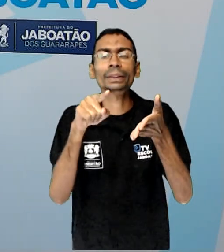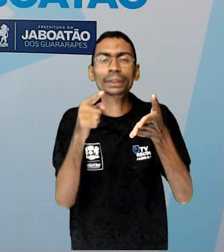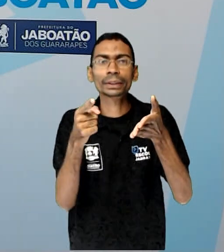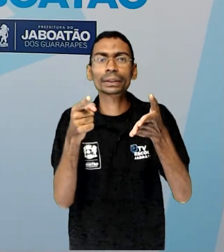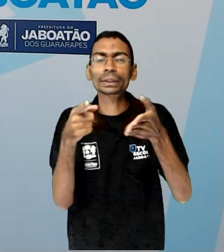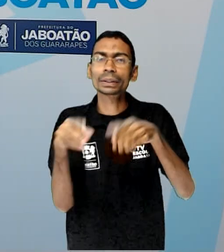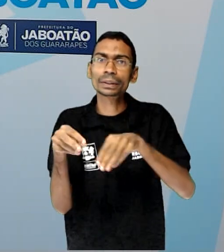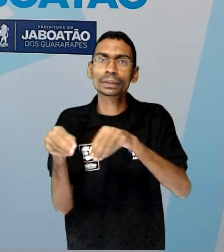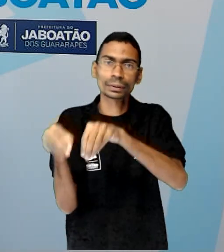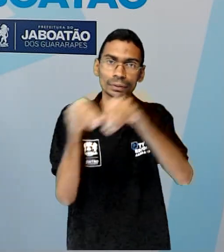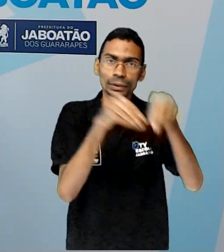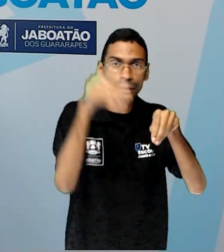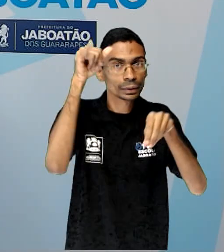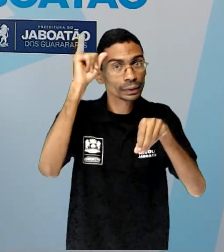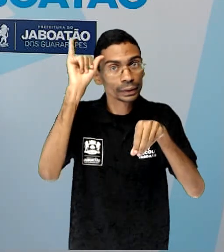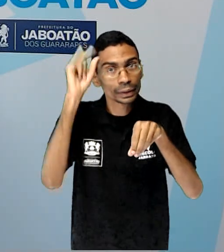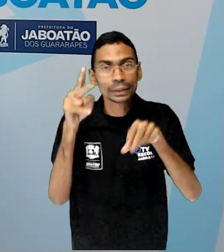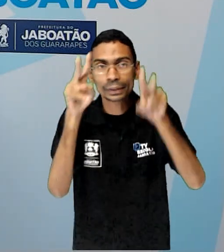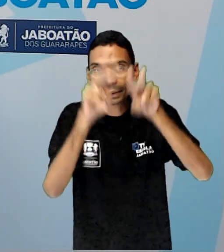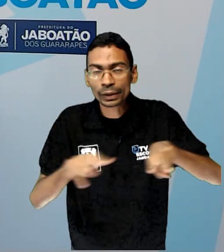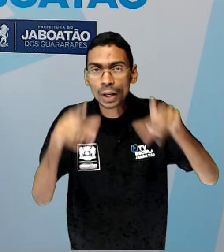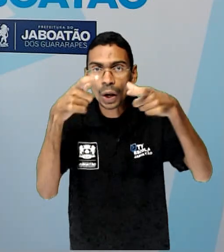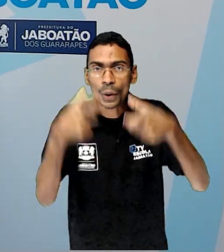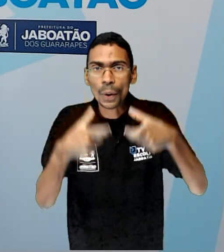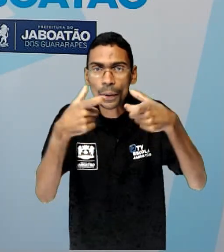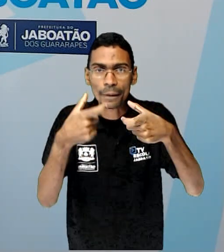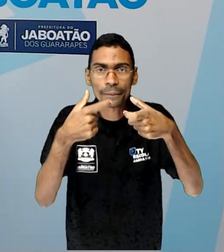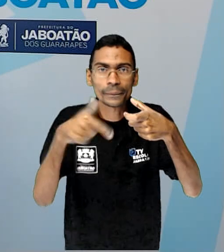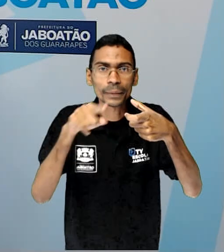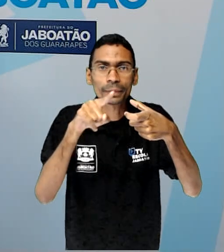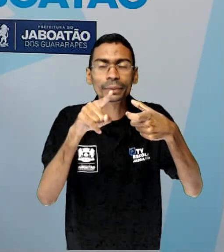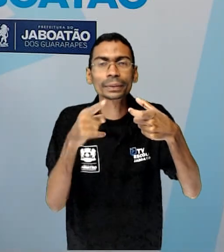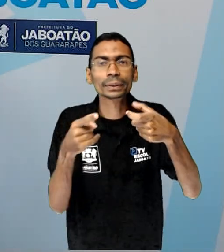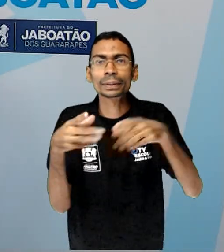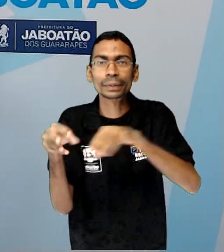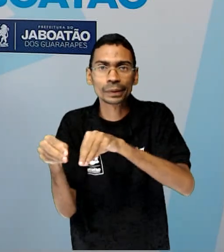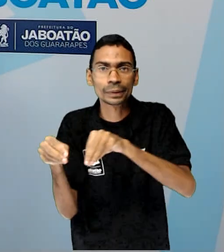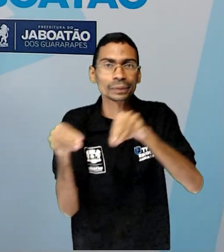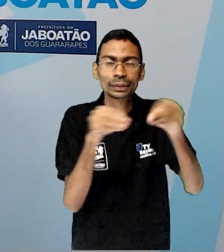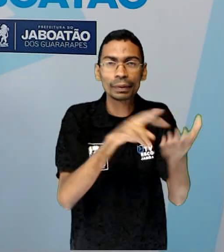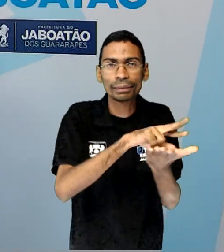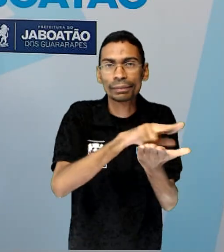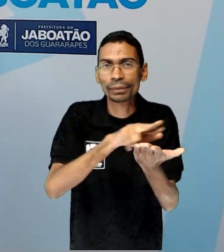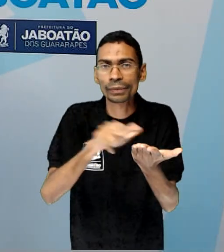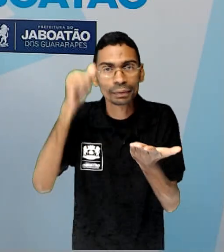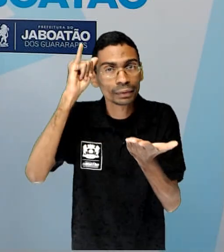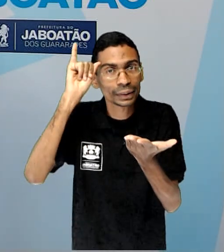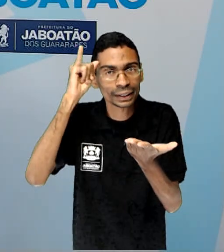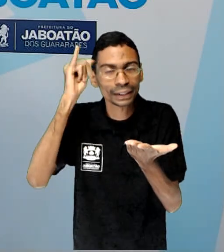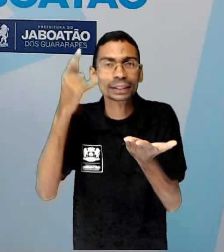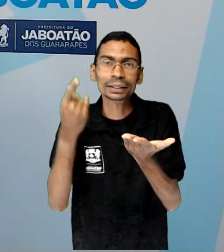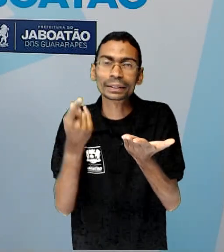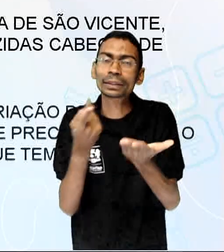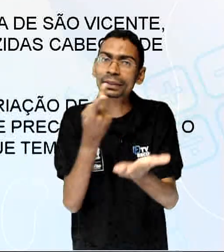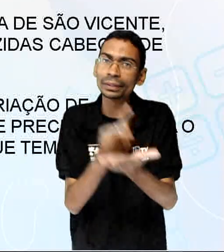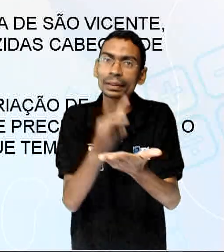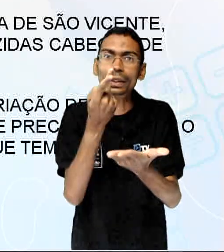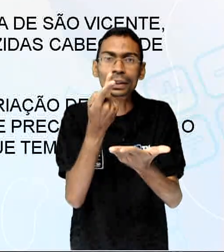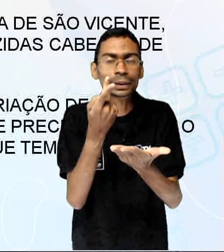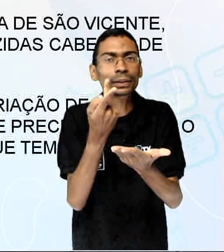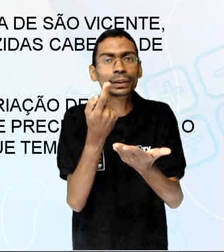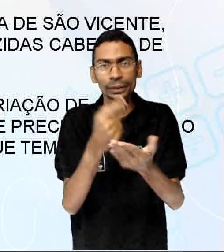de São Vicente, do local. E aí foram trazidas várias cabeças de gado. E aí o foi que aconteceu? Vê só.